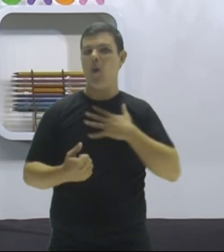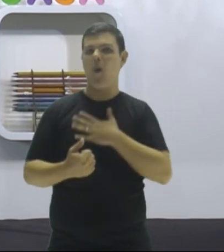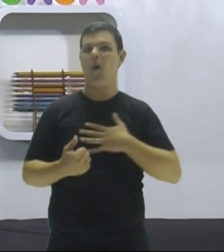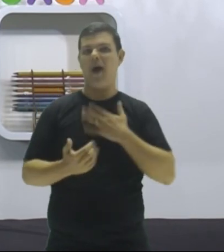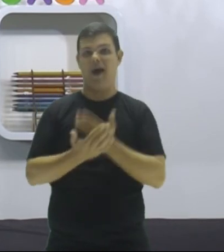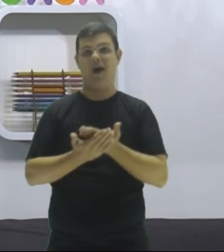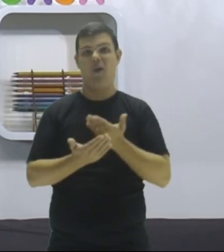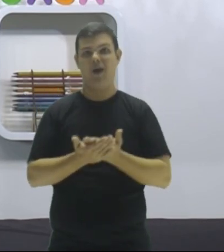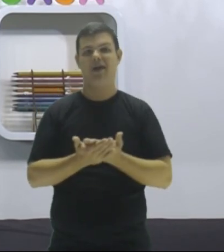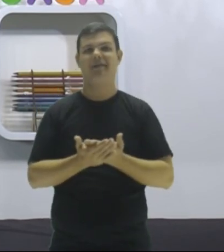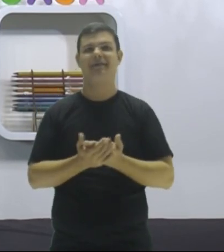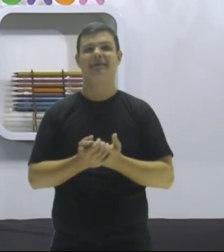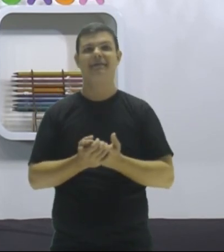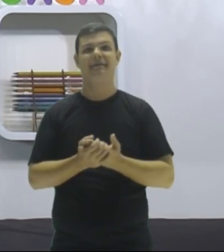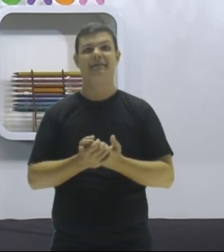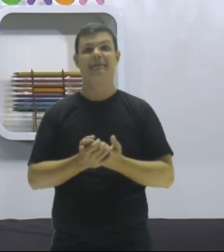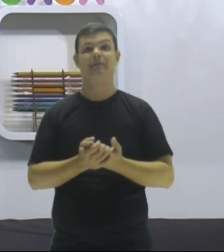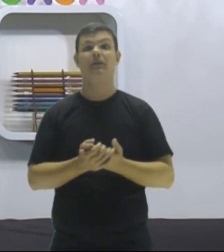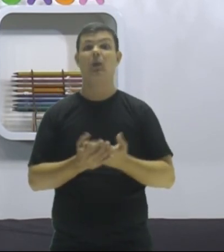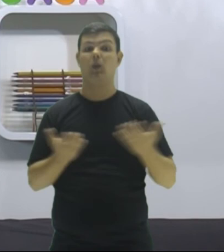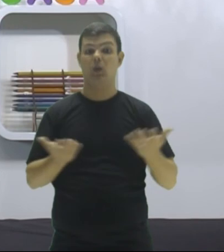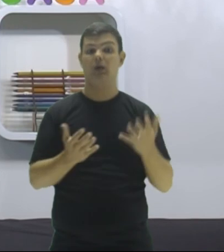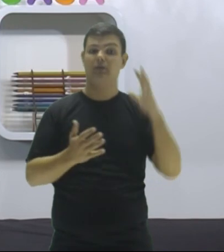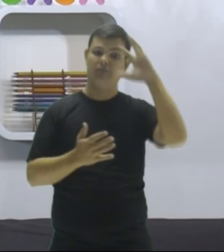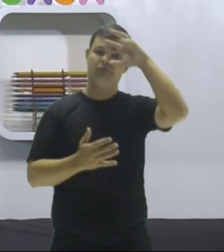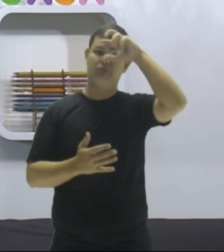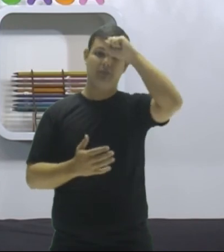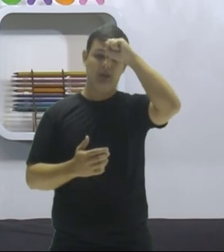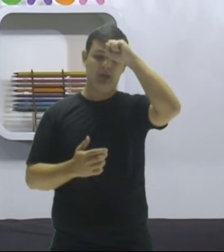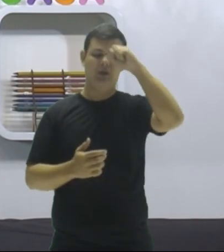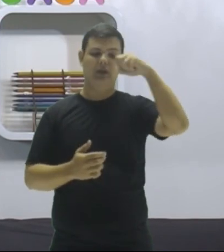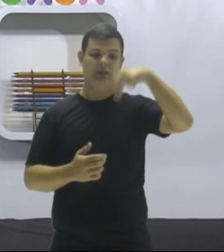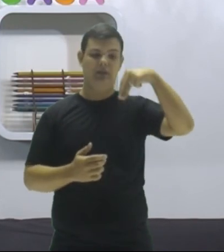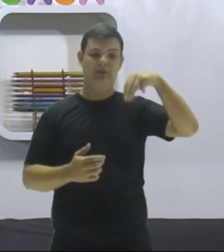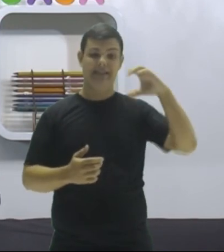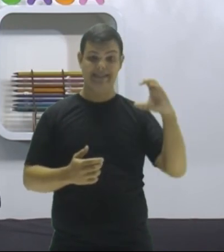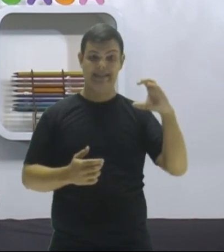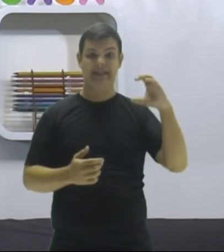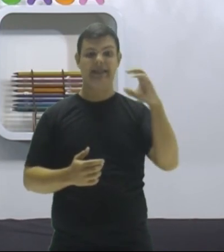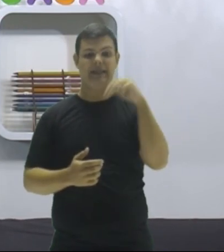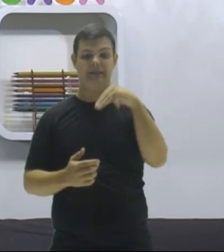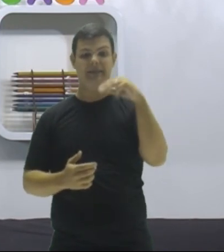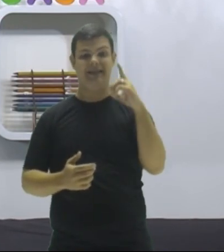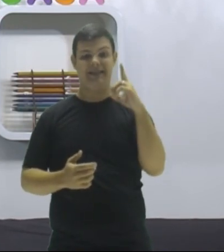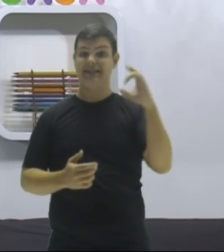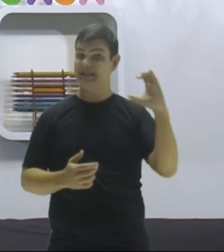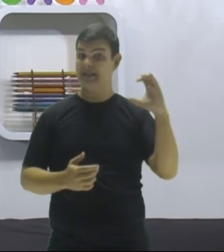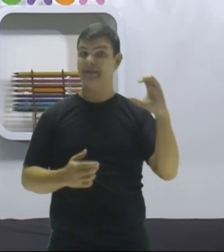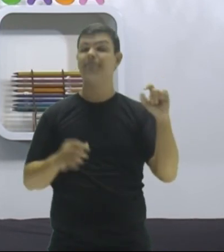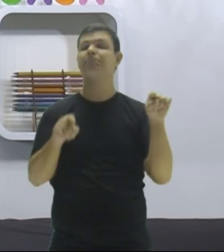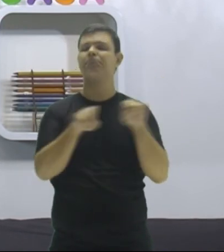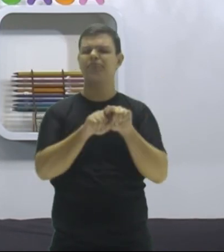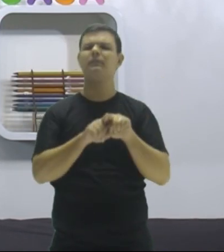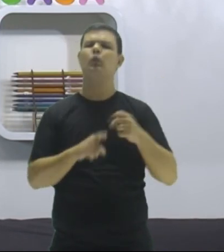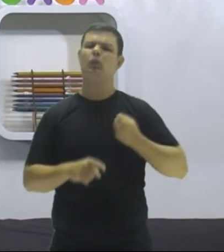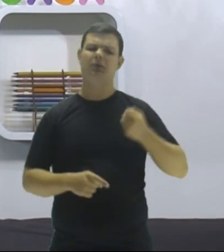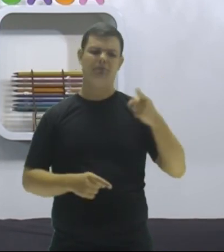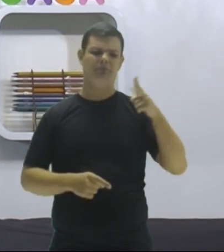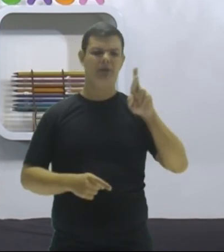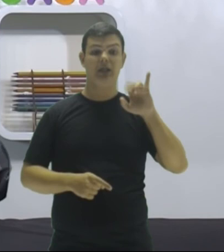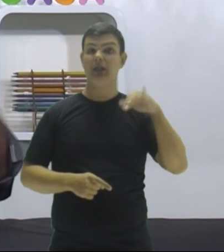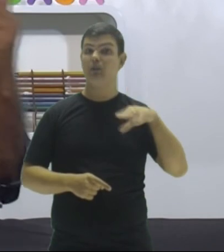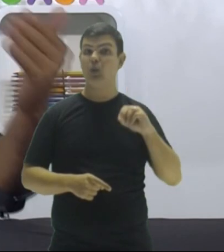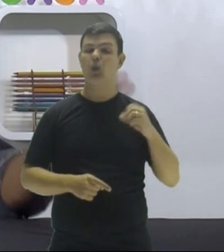nossa aula hoje trabalhou os divisores e os múltiplos comuns, trabalhamos números primos, trabalhamos números compostos,